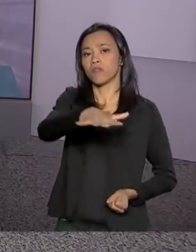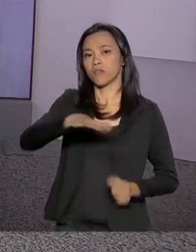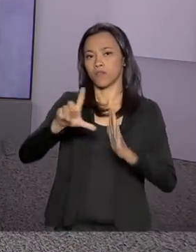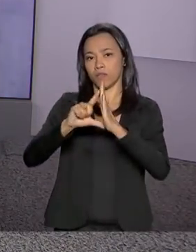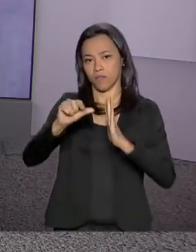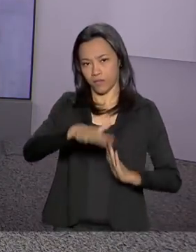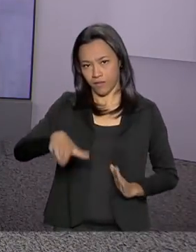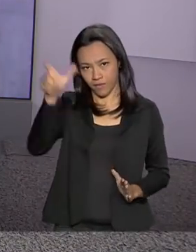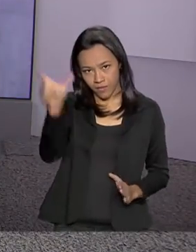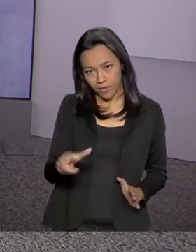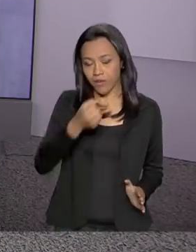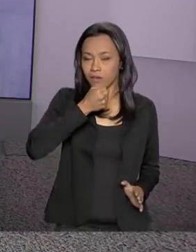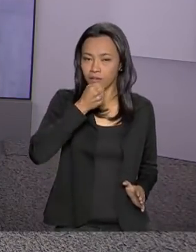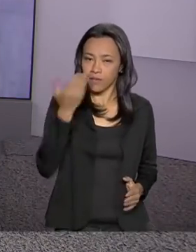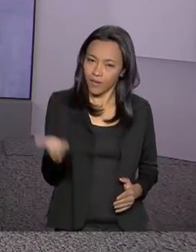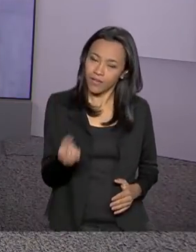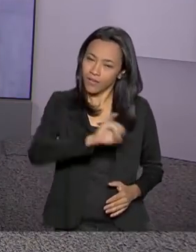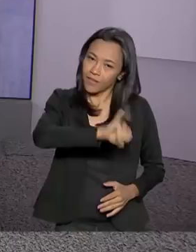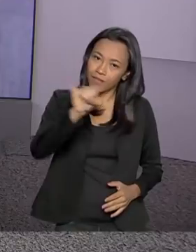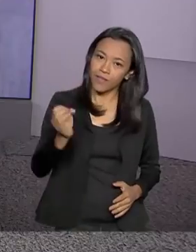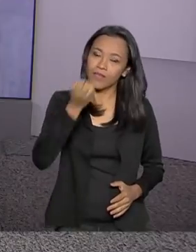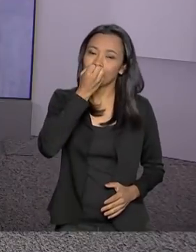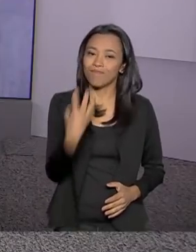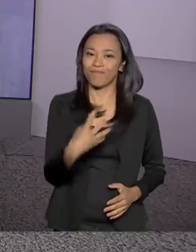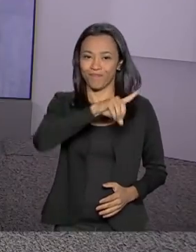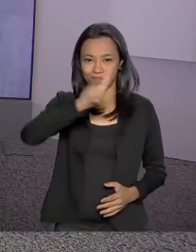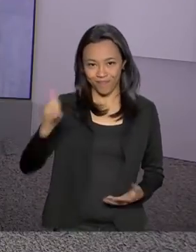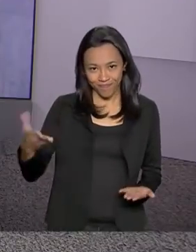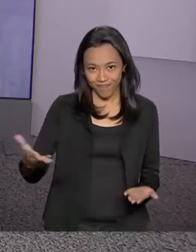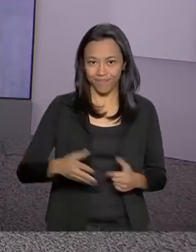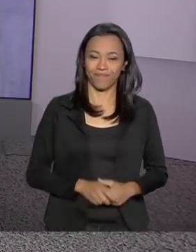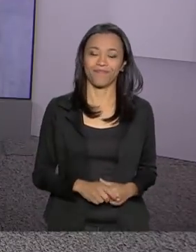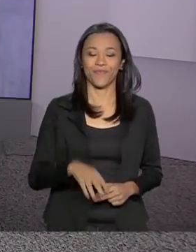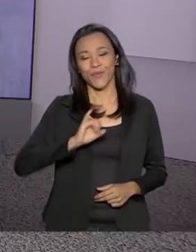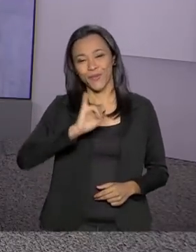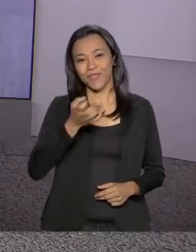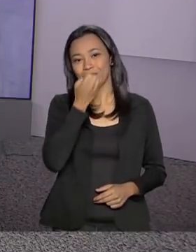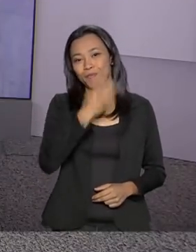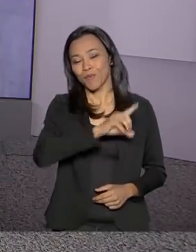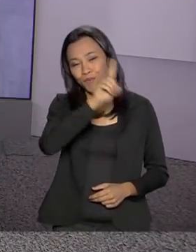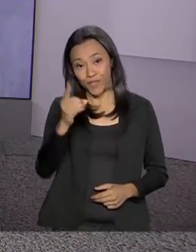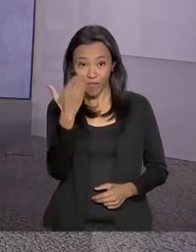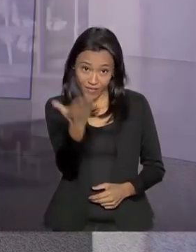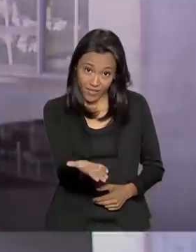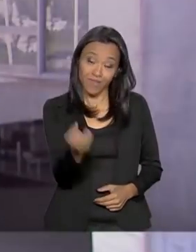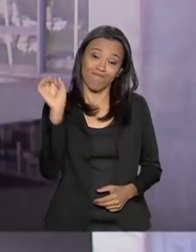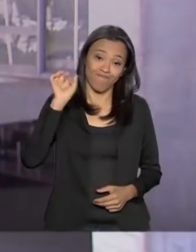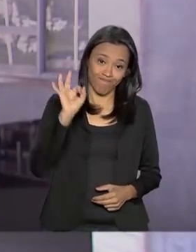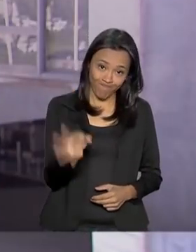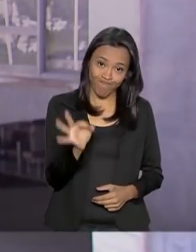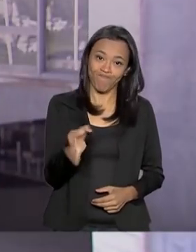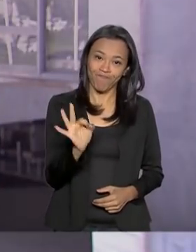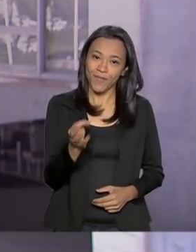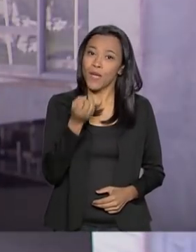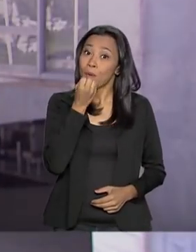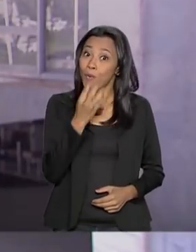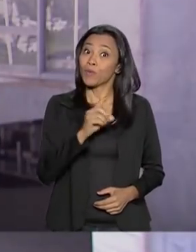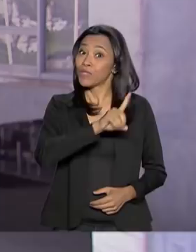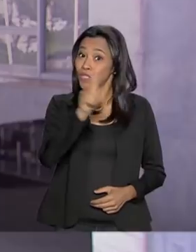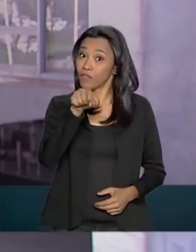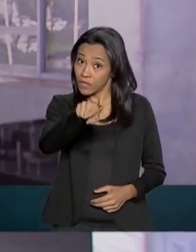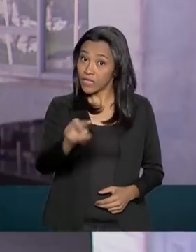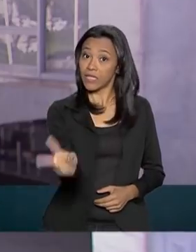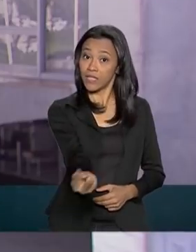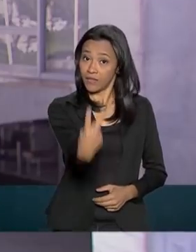repórter Luciana Colares de Holanda. Oi Luciana, bom dia. Oi Carla, bom dia pra você, é isso mesmo. Bom dia pra você que